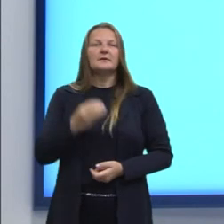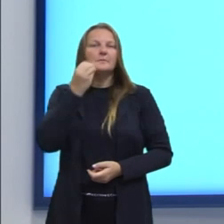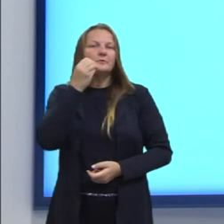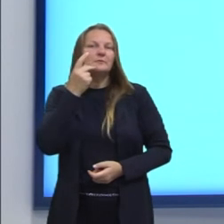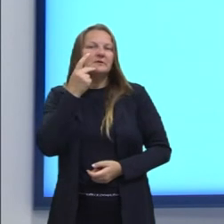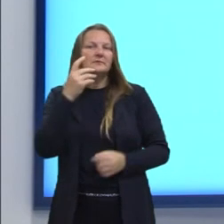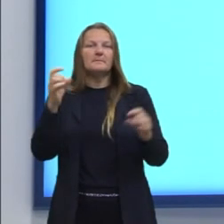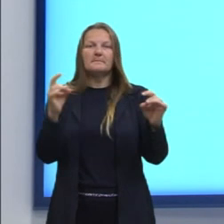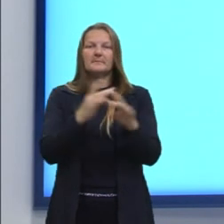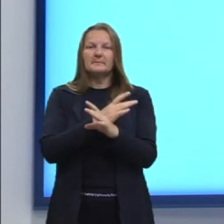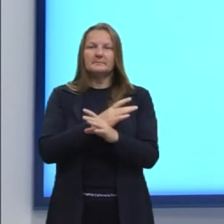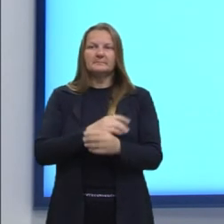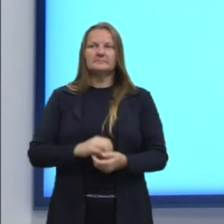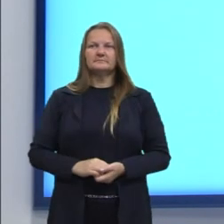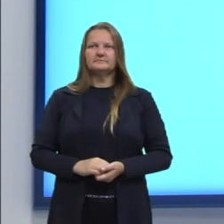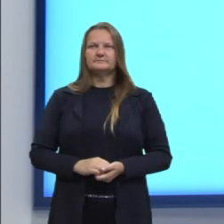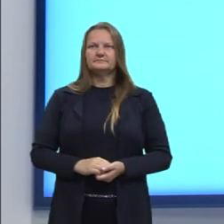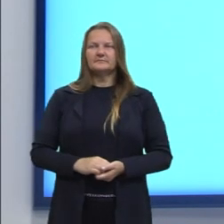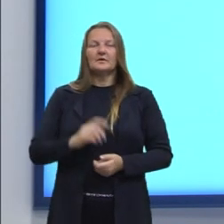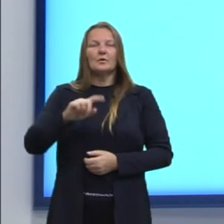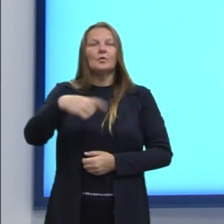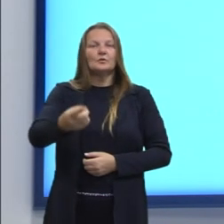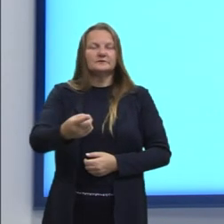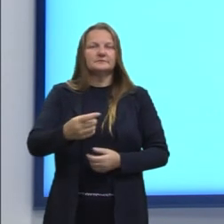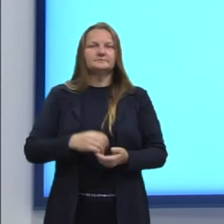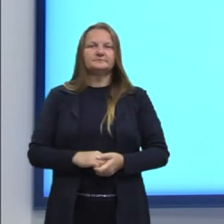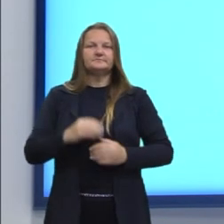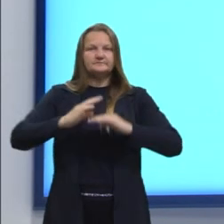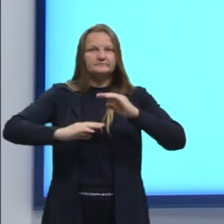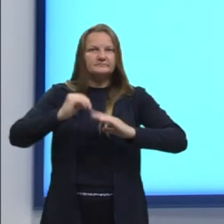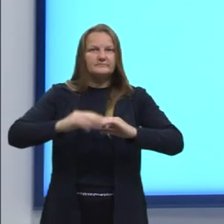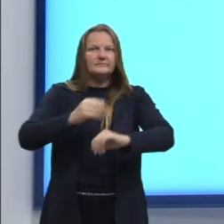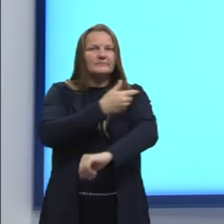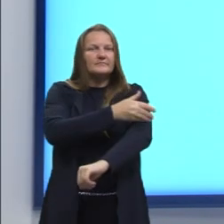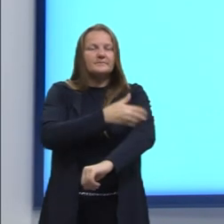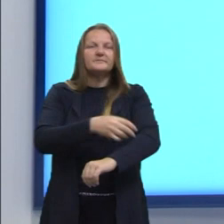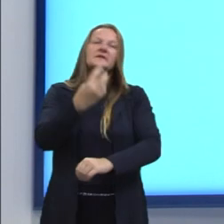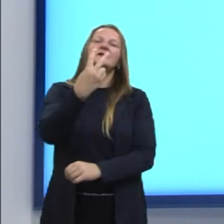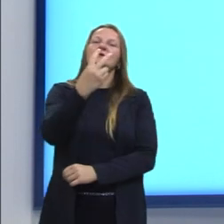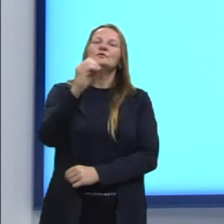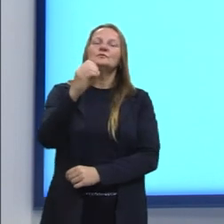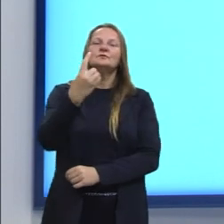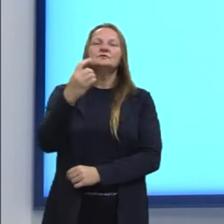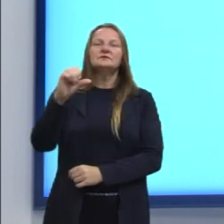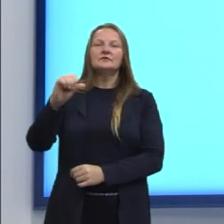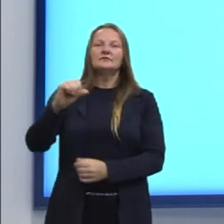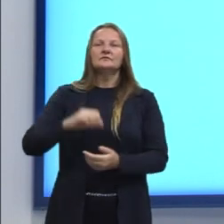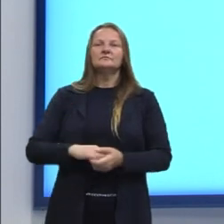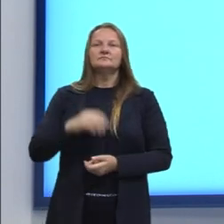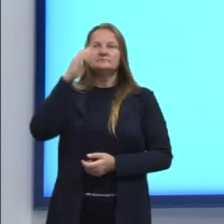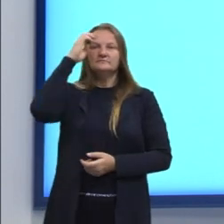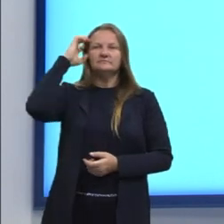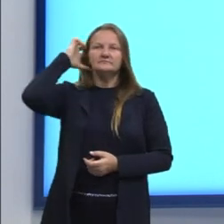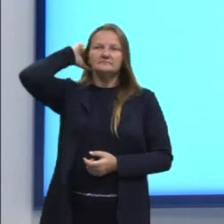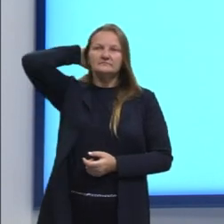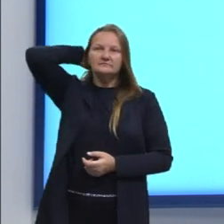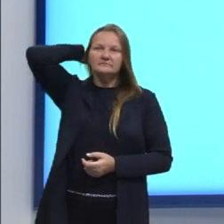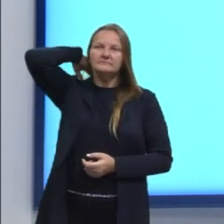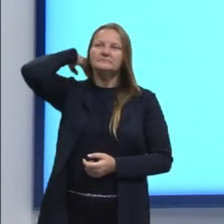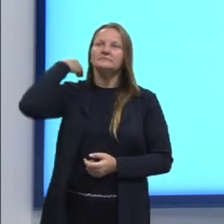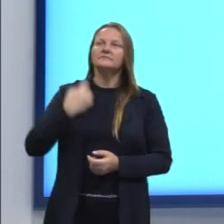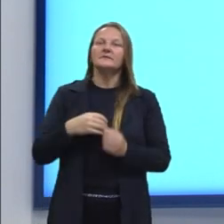A nossa próxima questão, ela é do Enem de 2019. Uma empresa